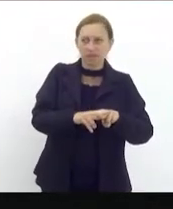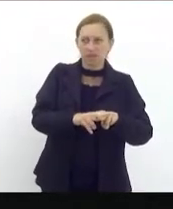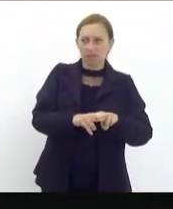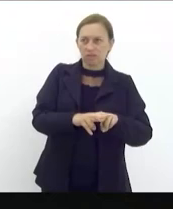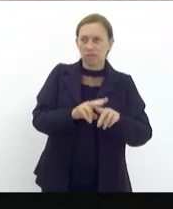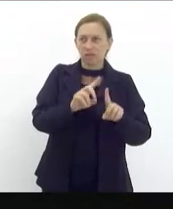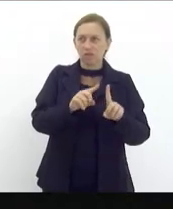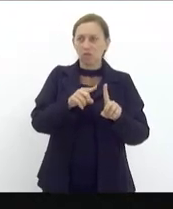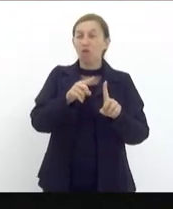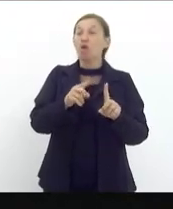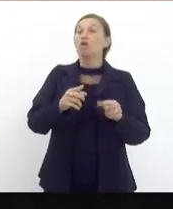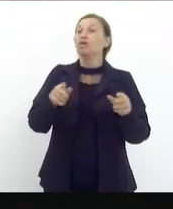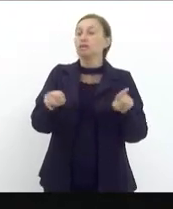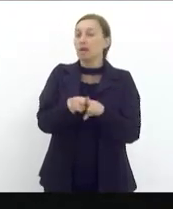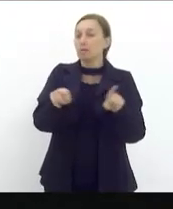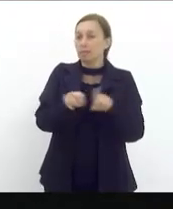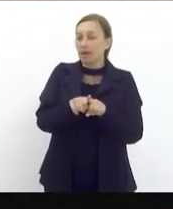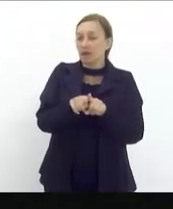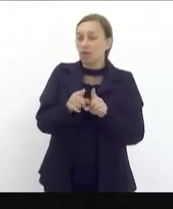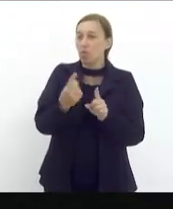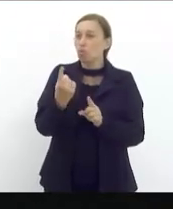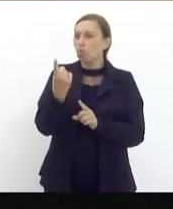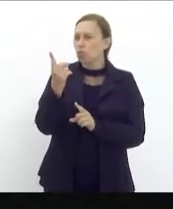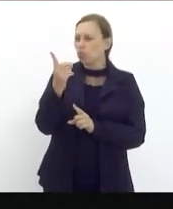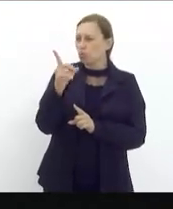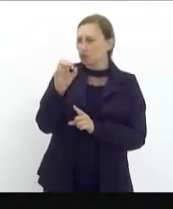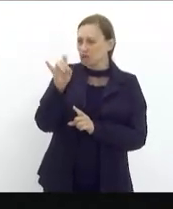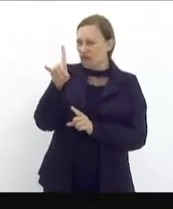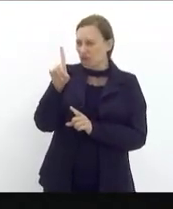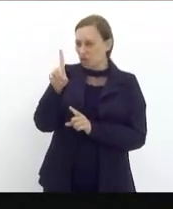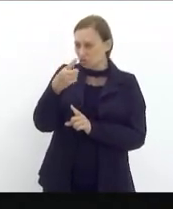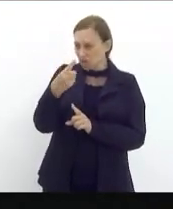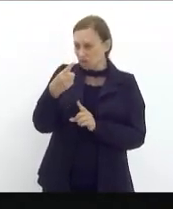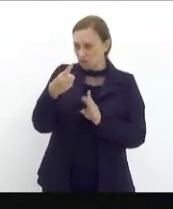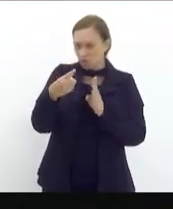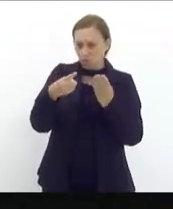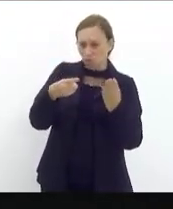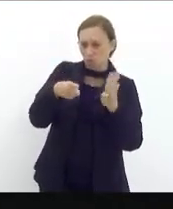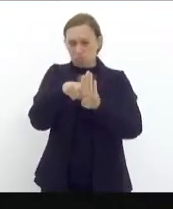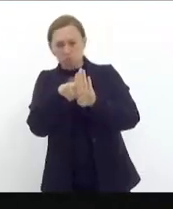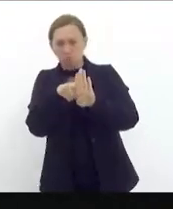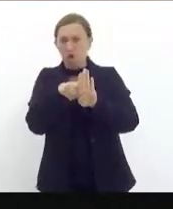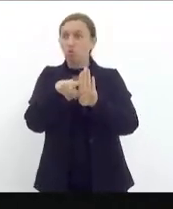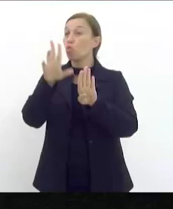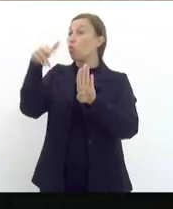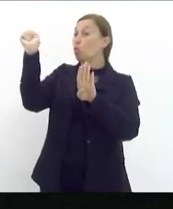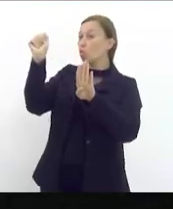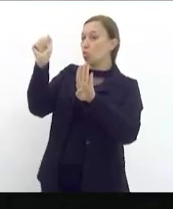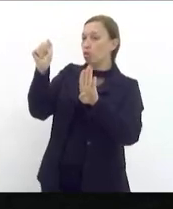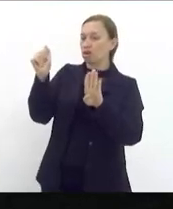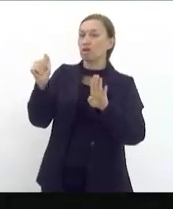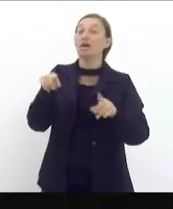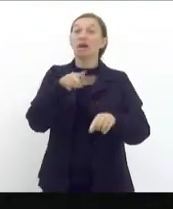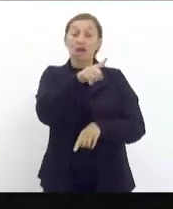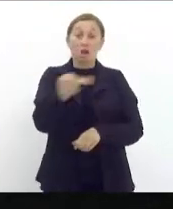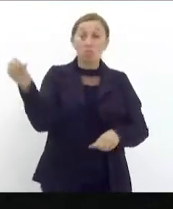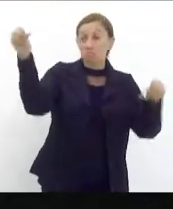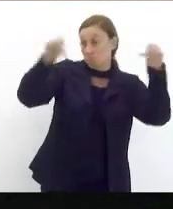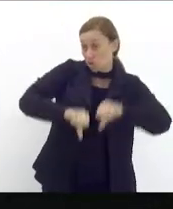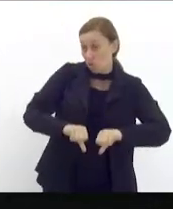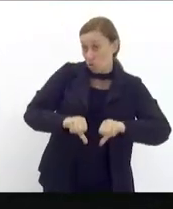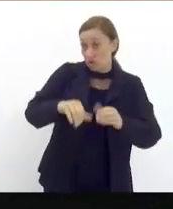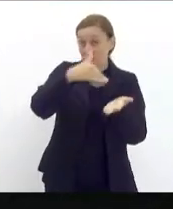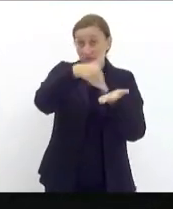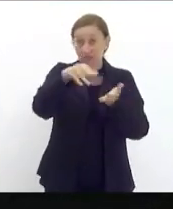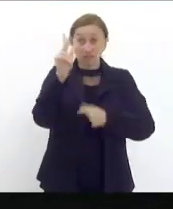porta presidente um delegado que nem o dedo na porta prendeu muito menos bandido mas ele que o pior secretário da história